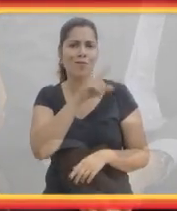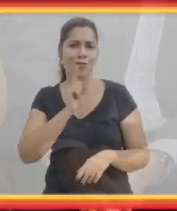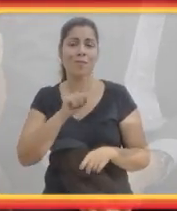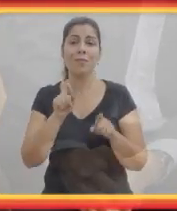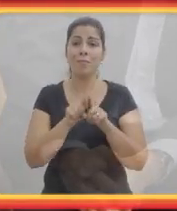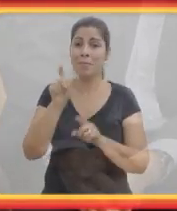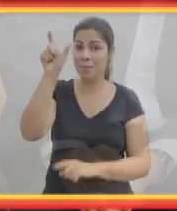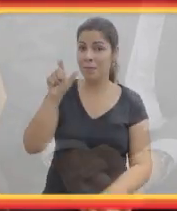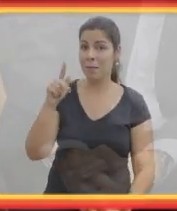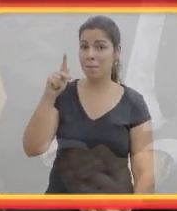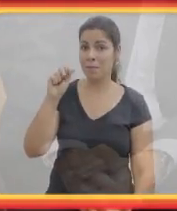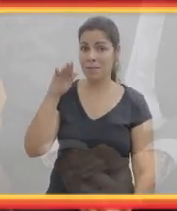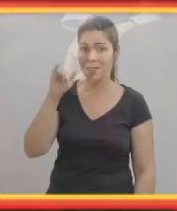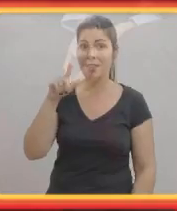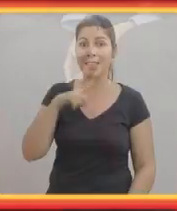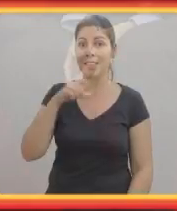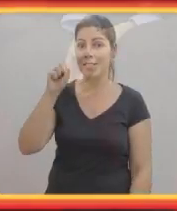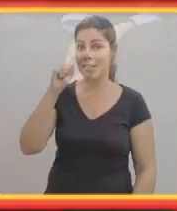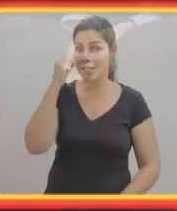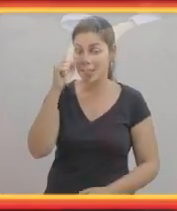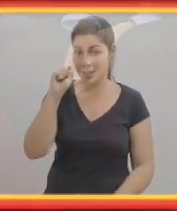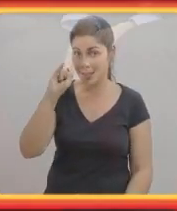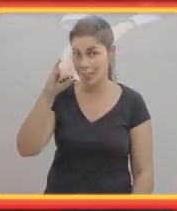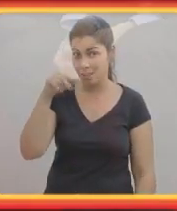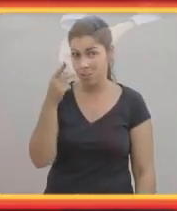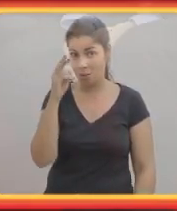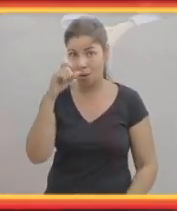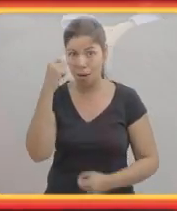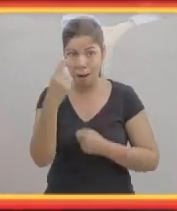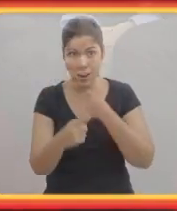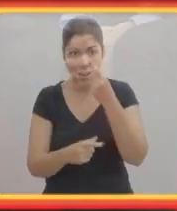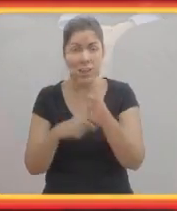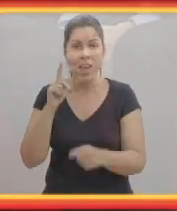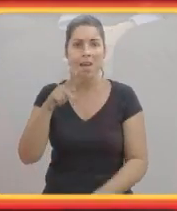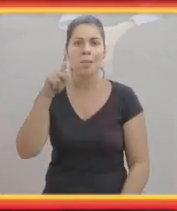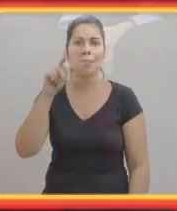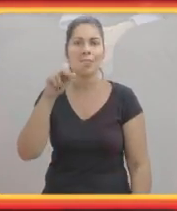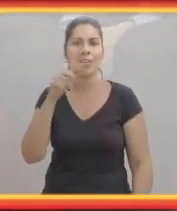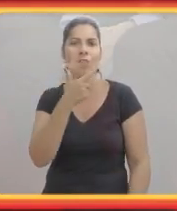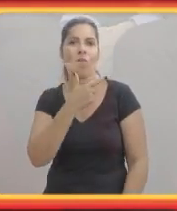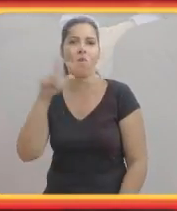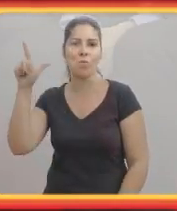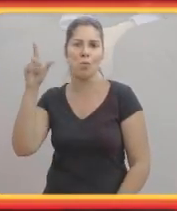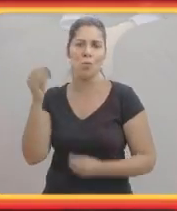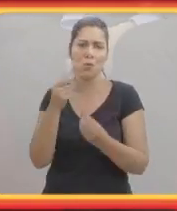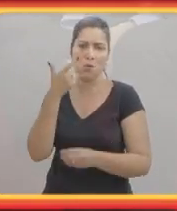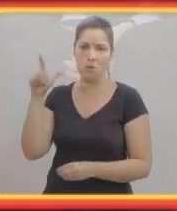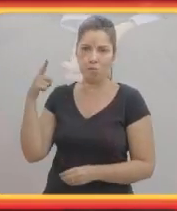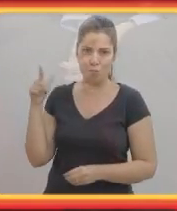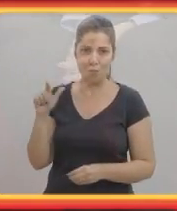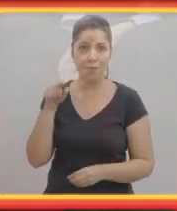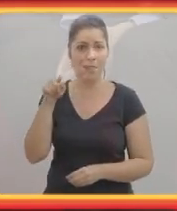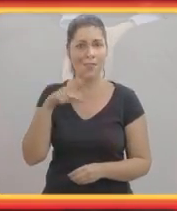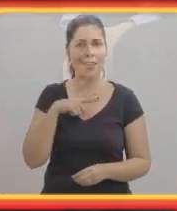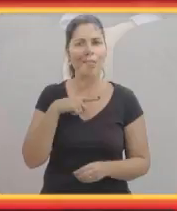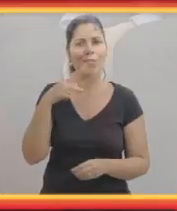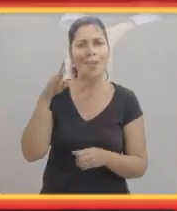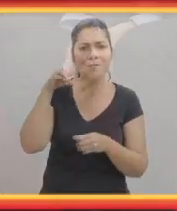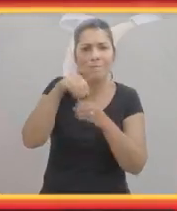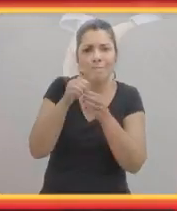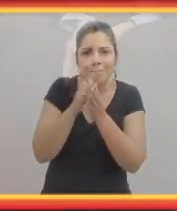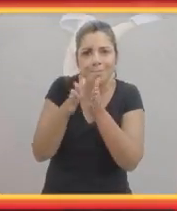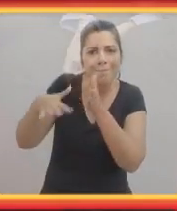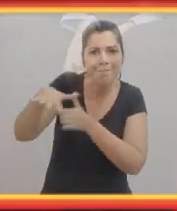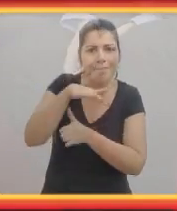assim. E ainda que seja, não é só isso. O paciente com síndromes raras, ele é um paciente como o outro. Ele tem suas